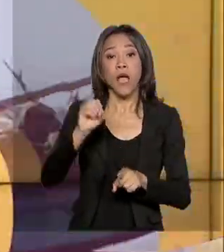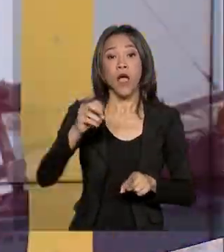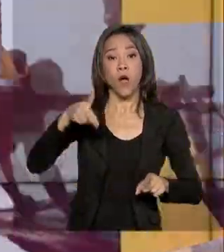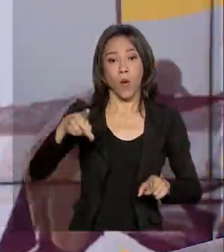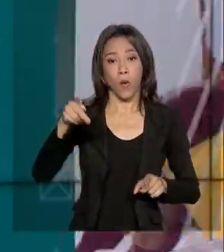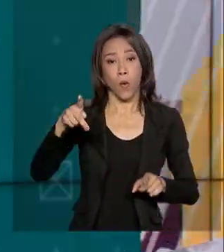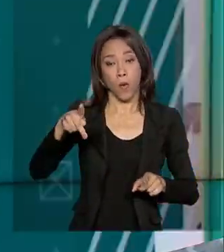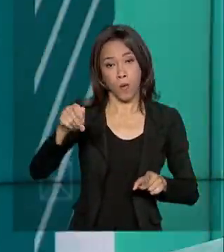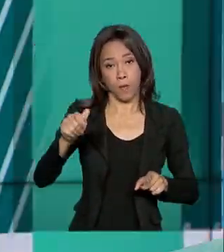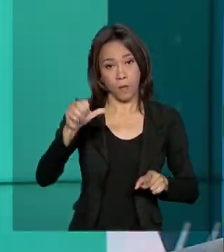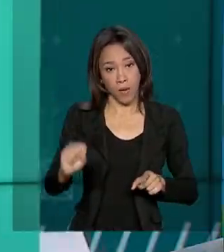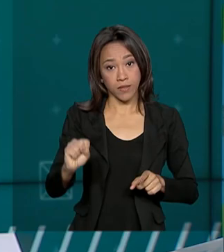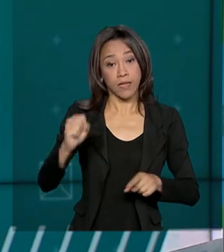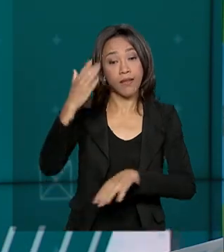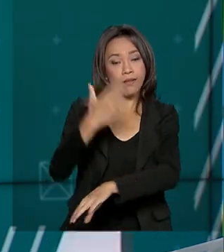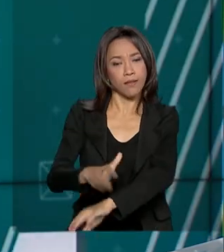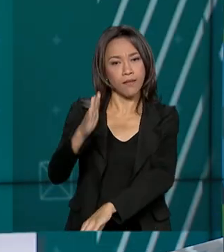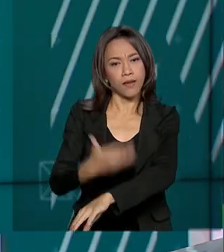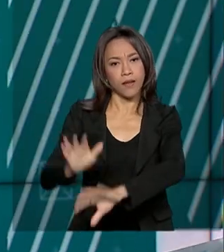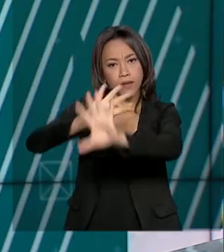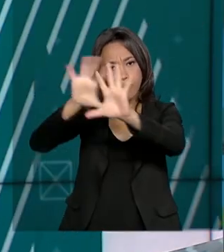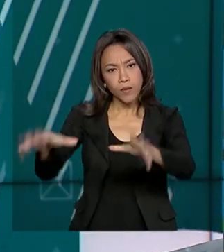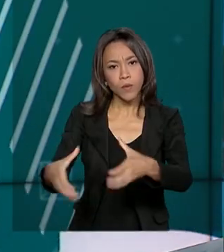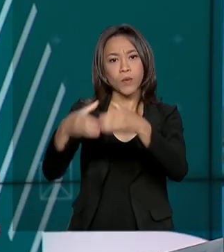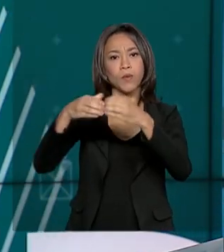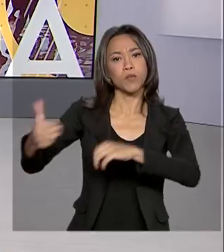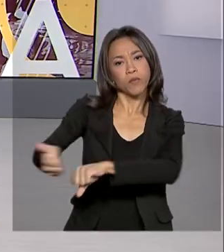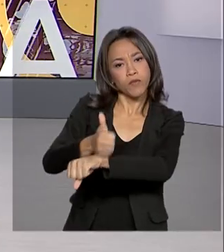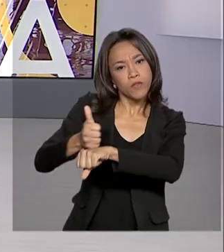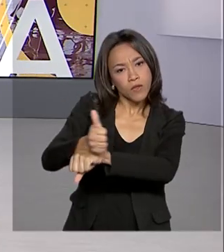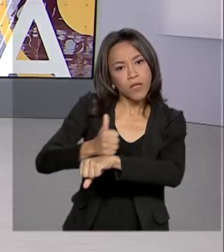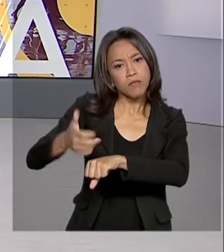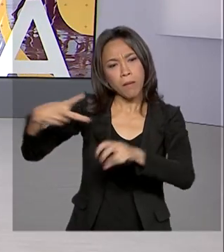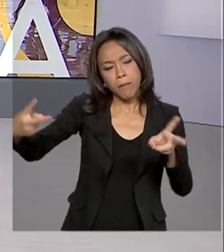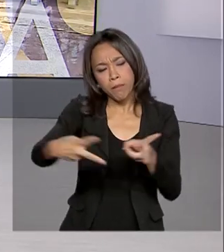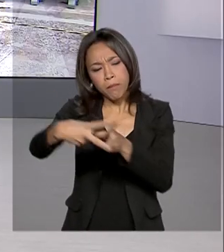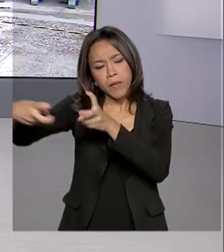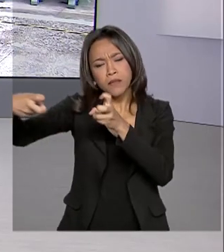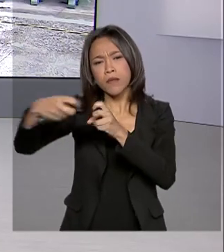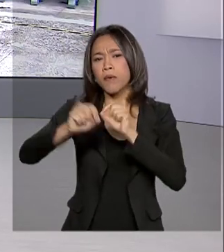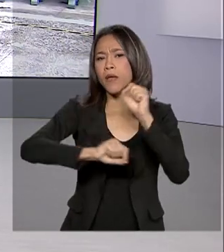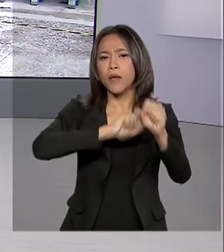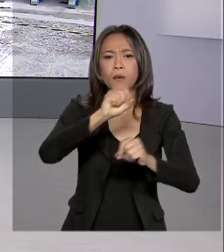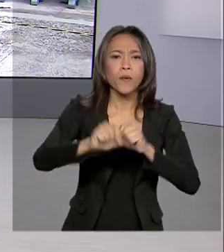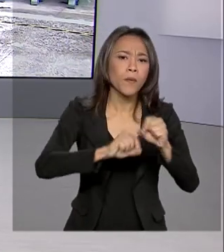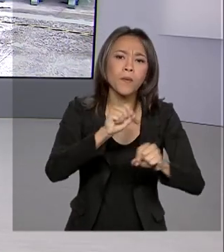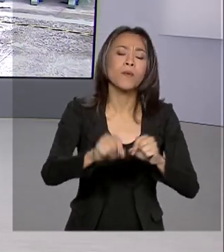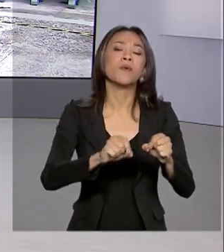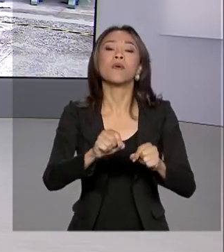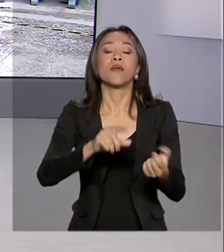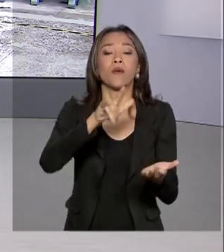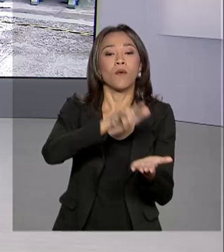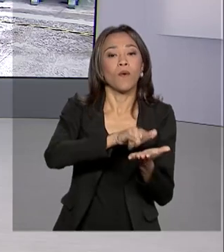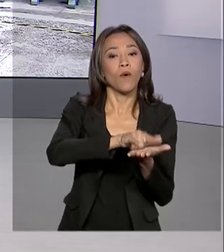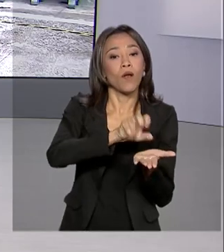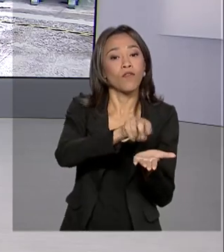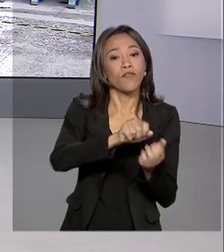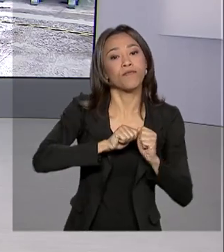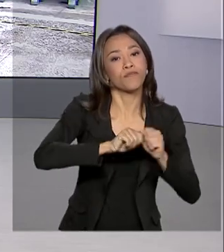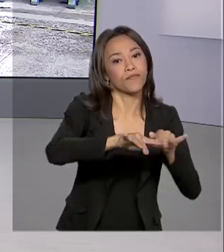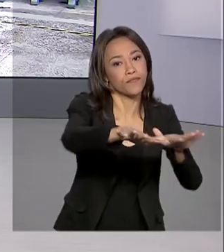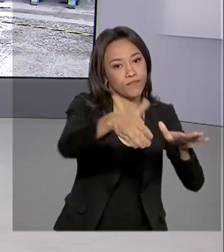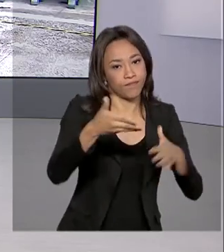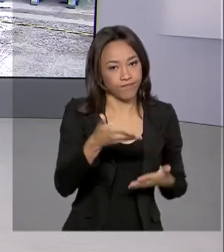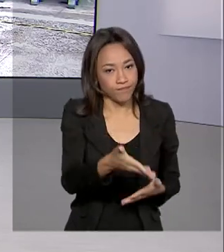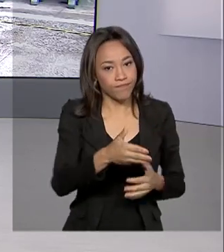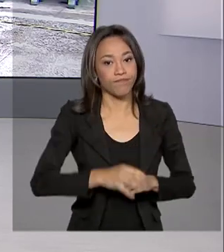capacitam equipes para diagnosticar o novo coronavírus. Vamos até o Rio de Janeiro conversar com o Tiago Pimenta. Ele traz os detalhes para a